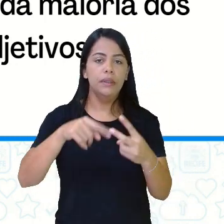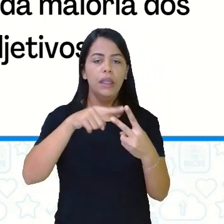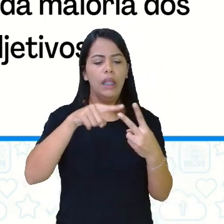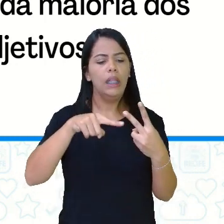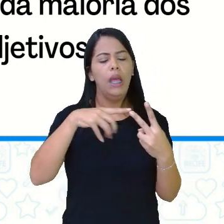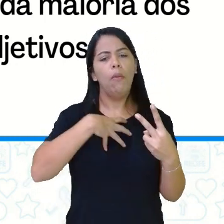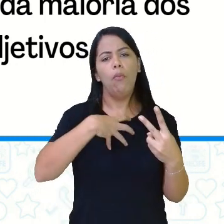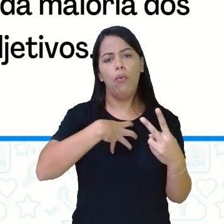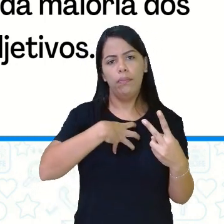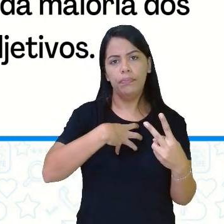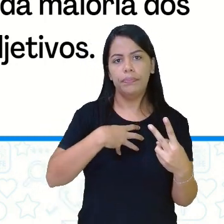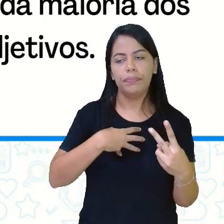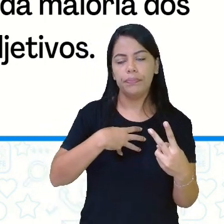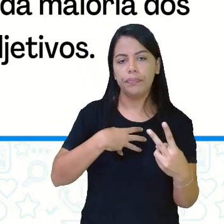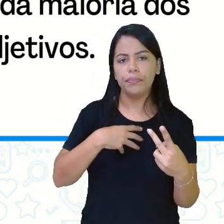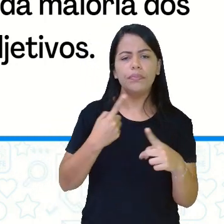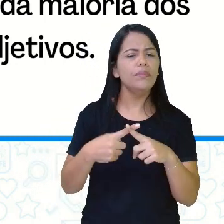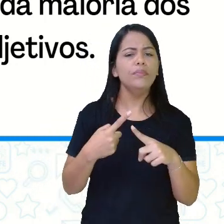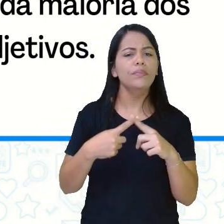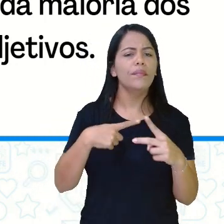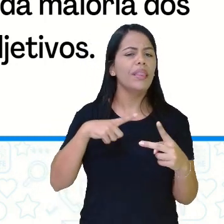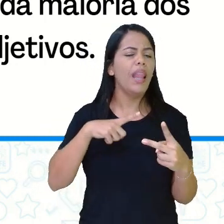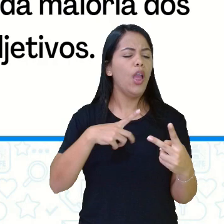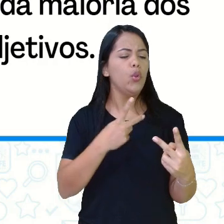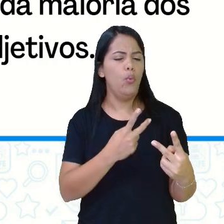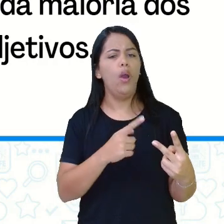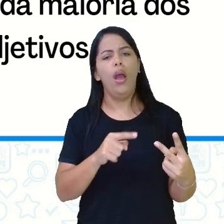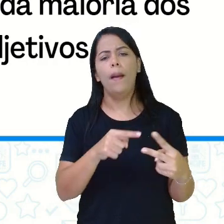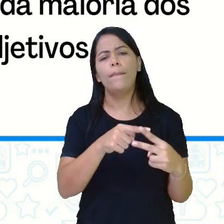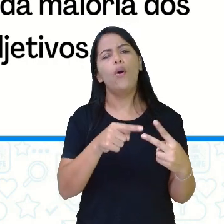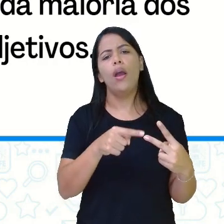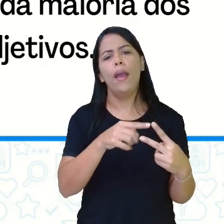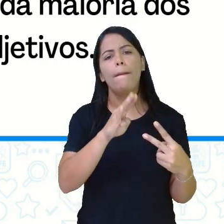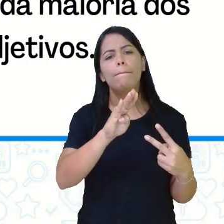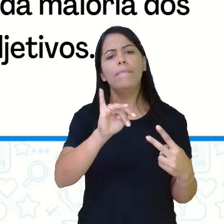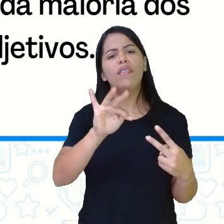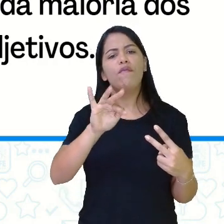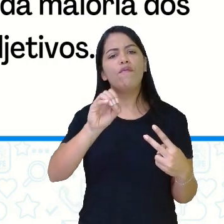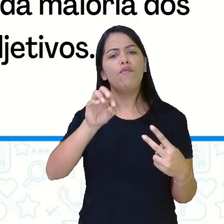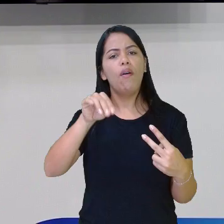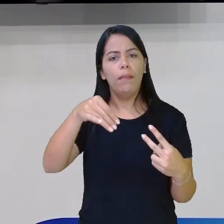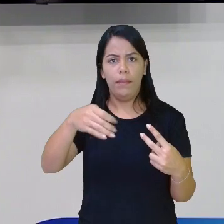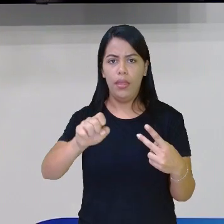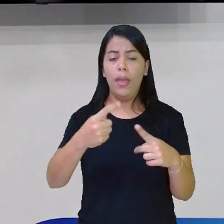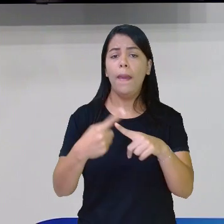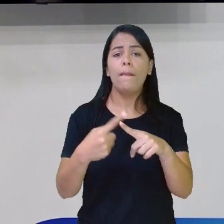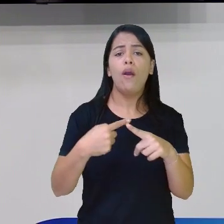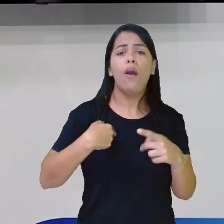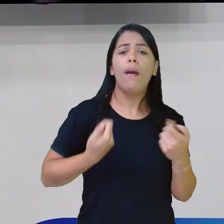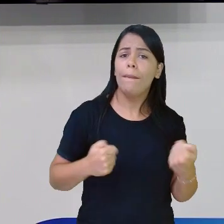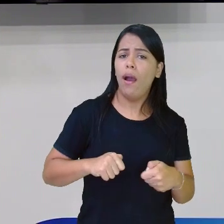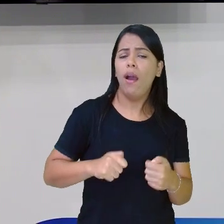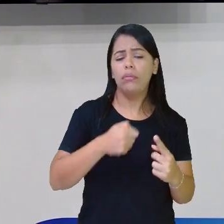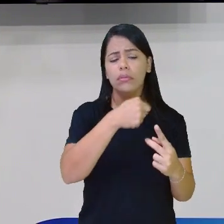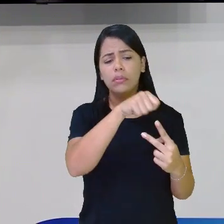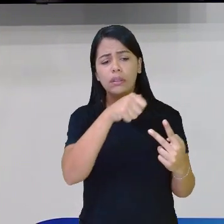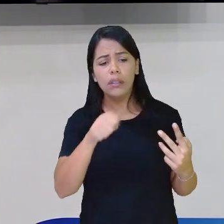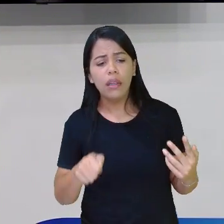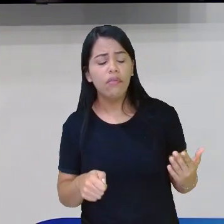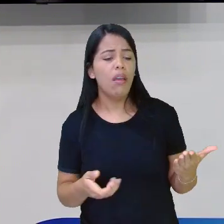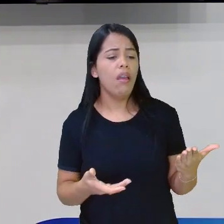formas, por que acontecem essas duas formas? Porque ele é biforme. Porque eu posso escrever uma hora, um